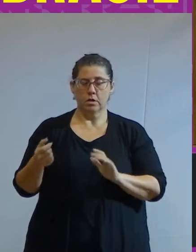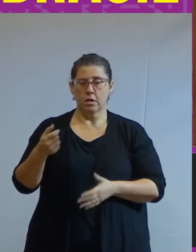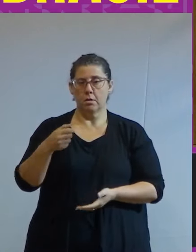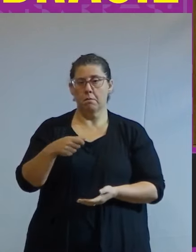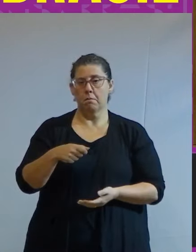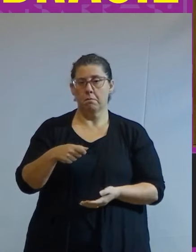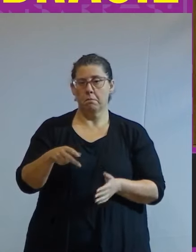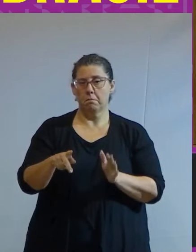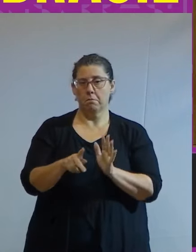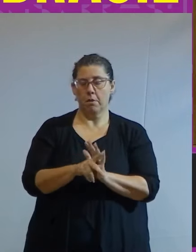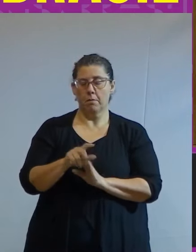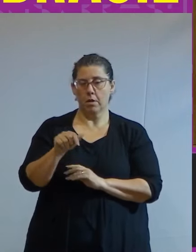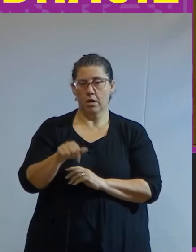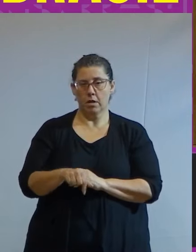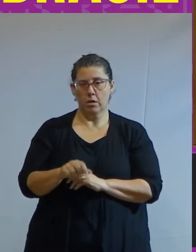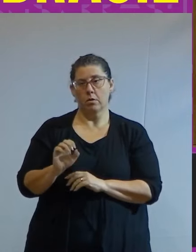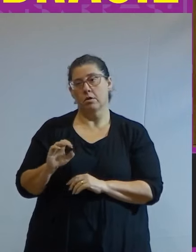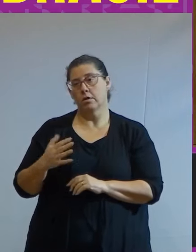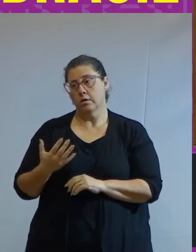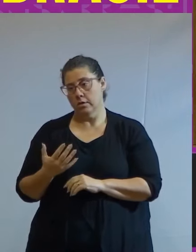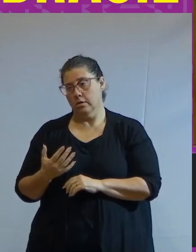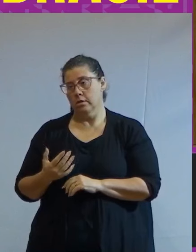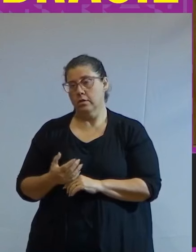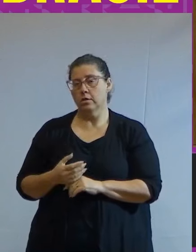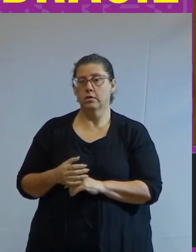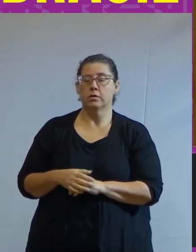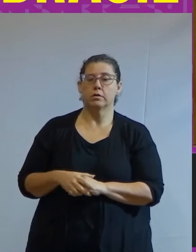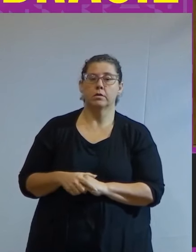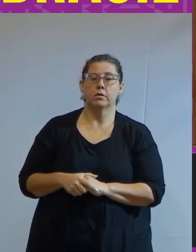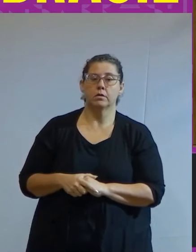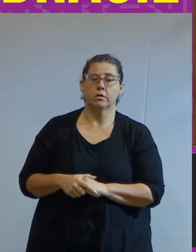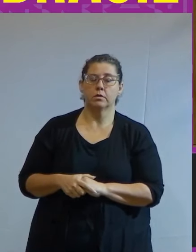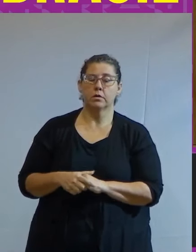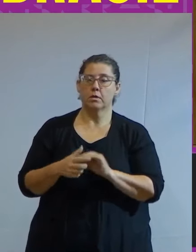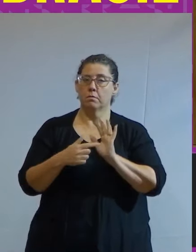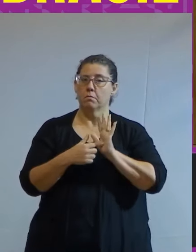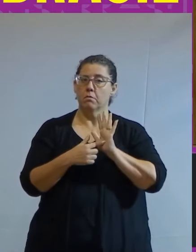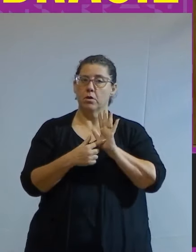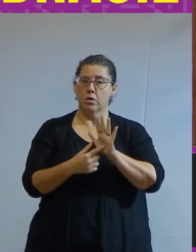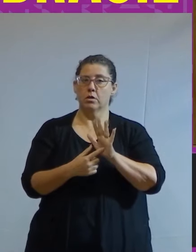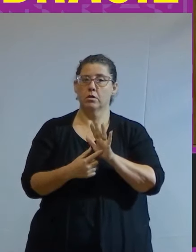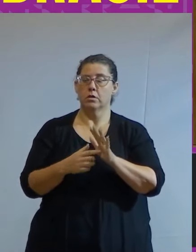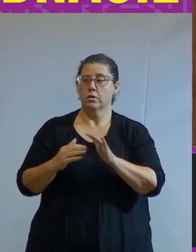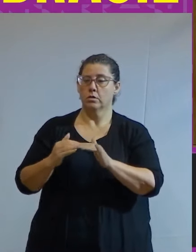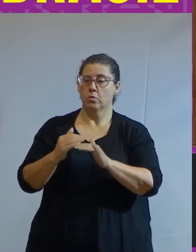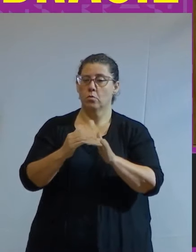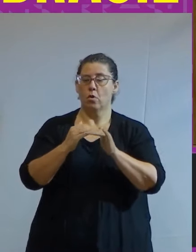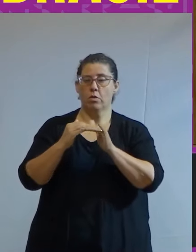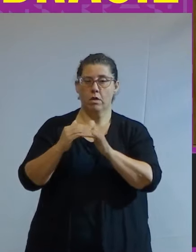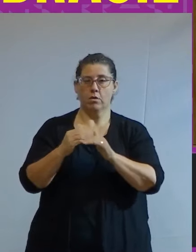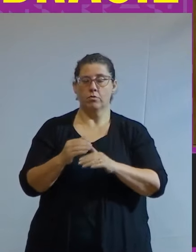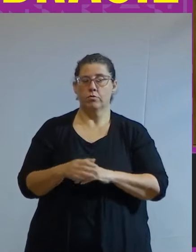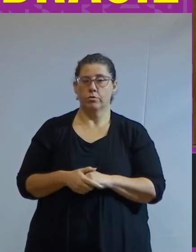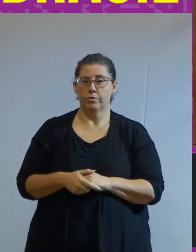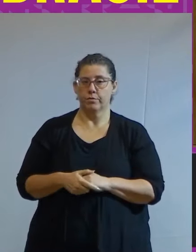privados o que implica no nível fenomênico do mercado a aparência de igualdade de condições